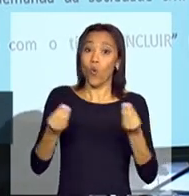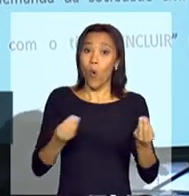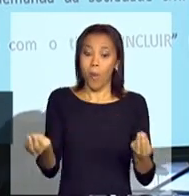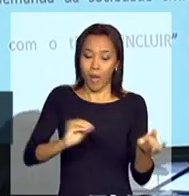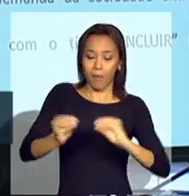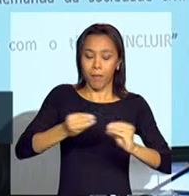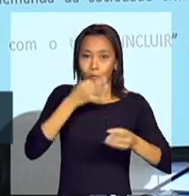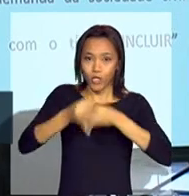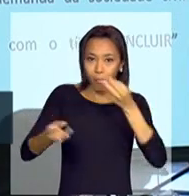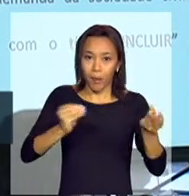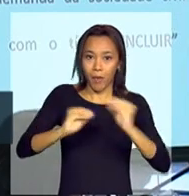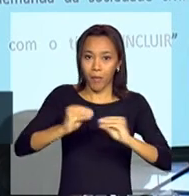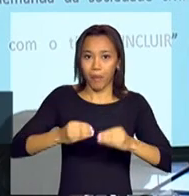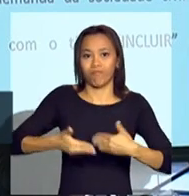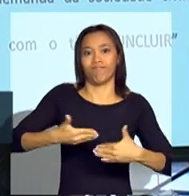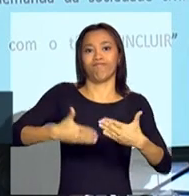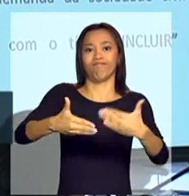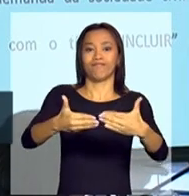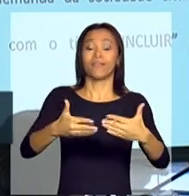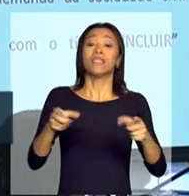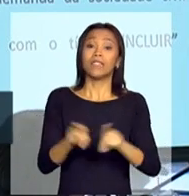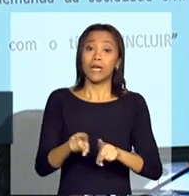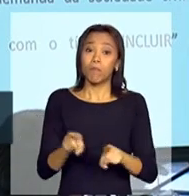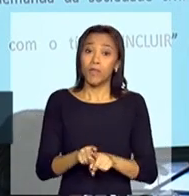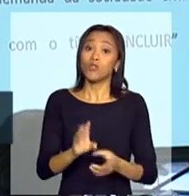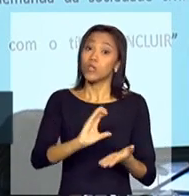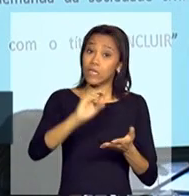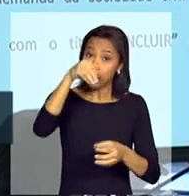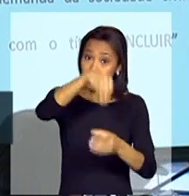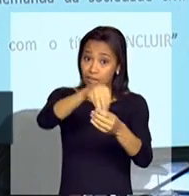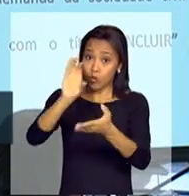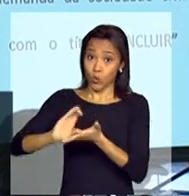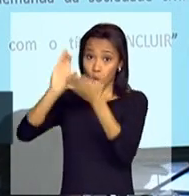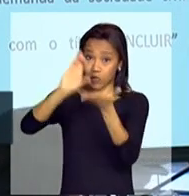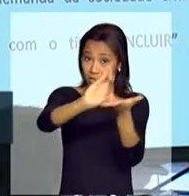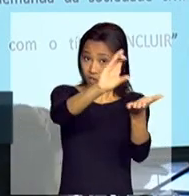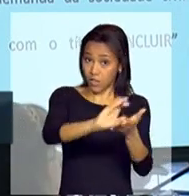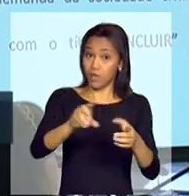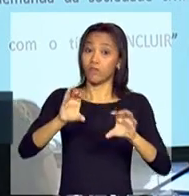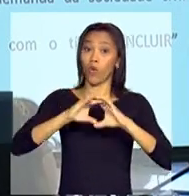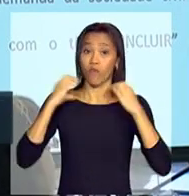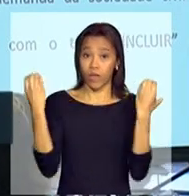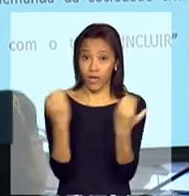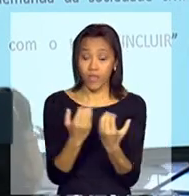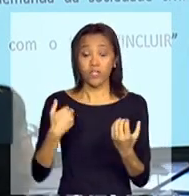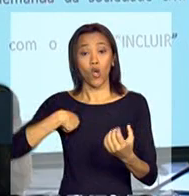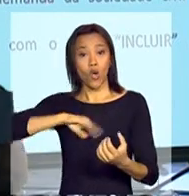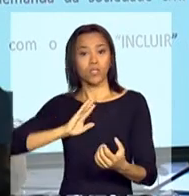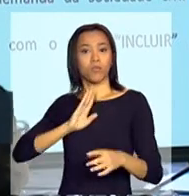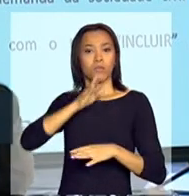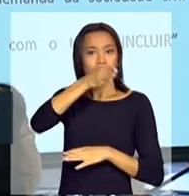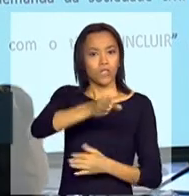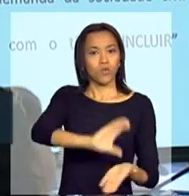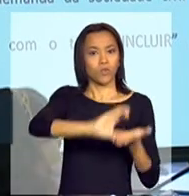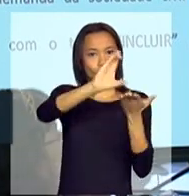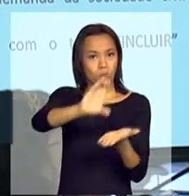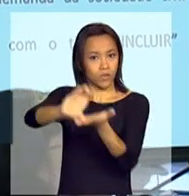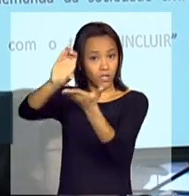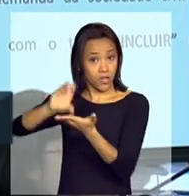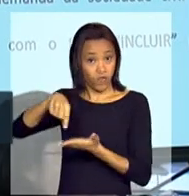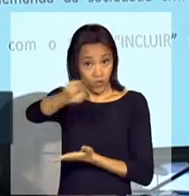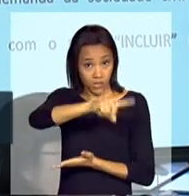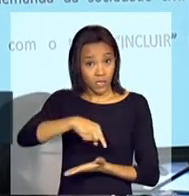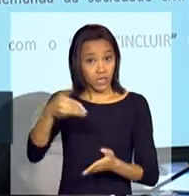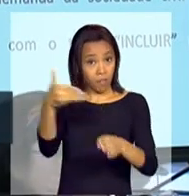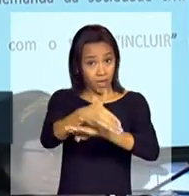Nós estamos fazendo um diálogo permanente nos nossos conselhos, nas nossas conferências, indo para os conselhos, portanto, os senhores, membros de